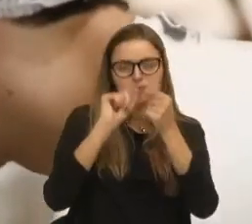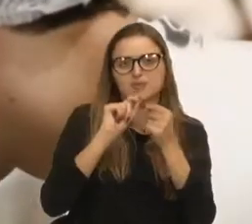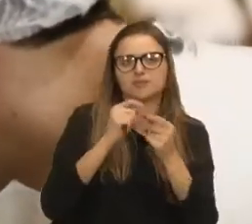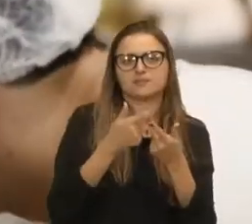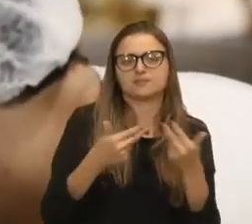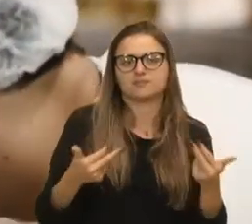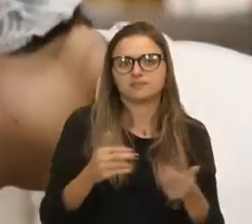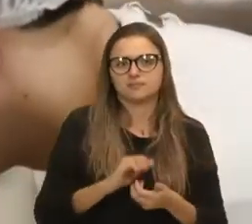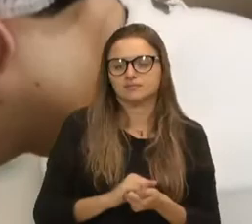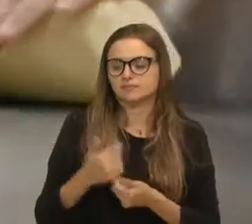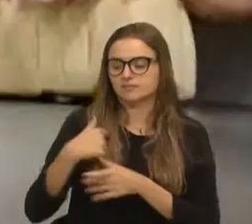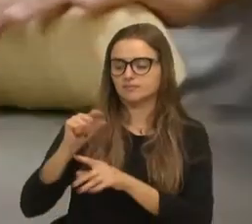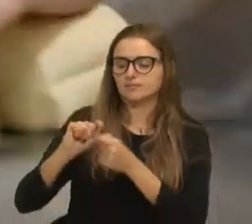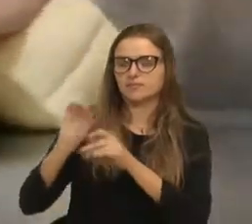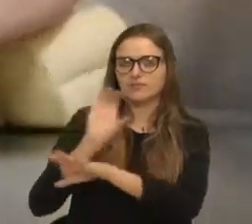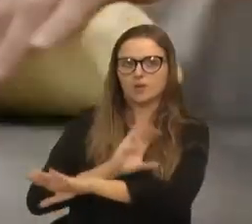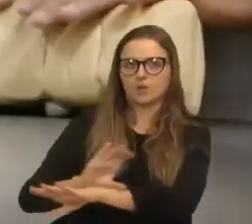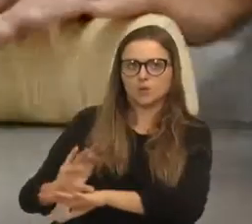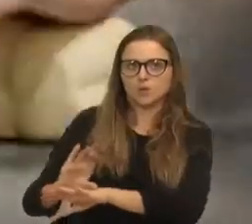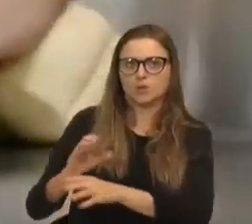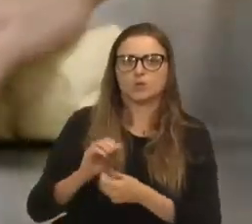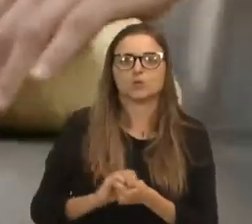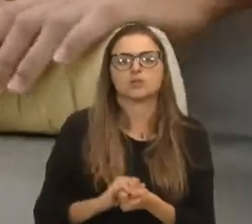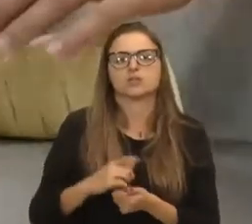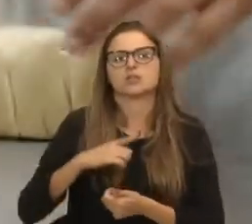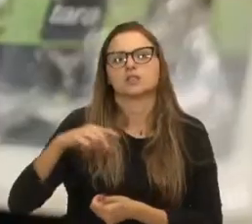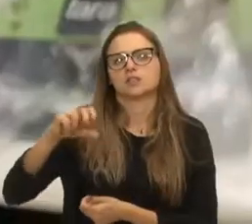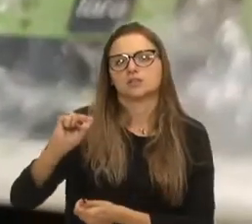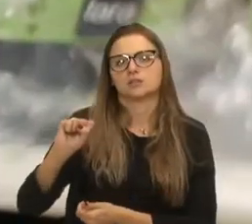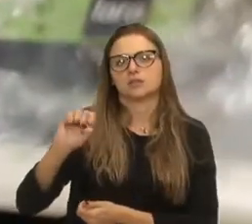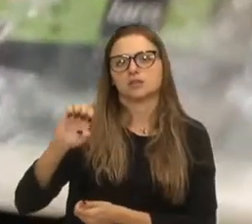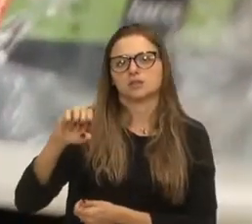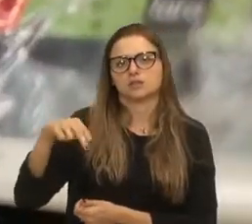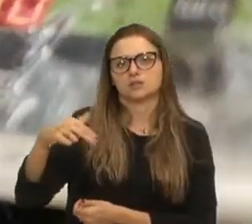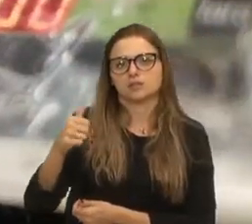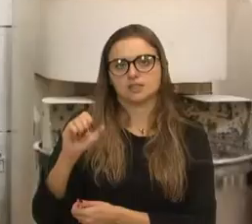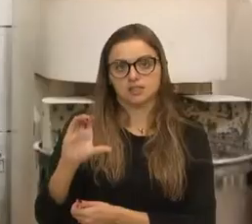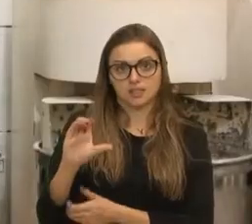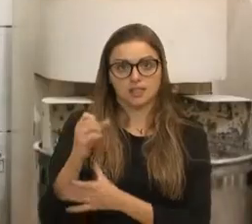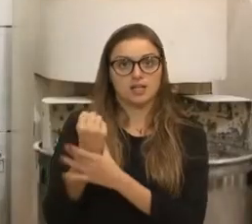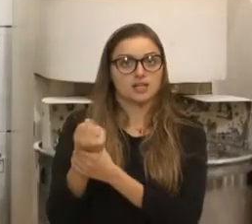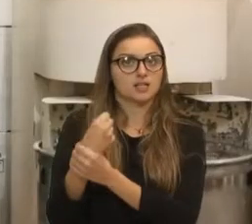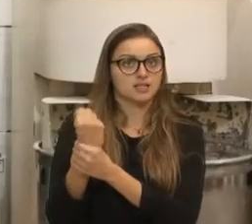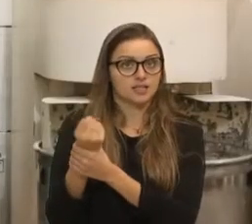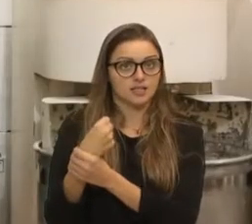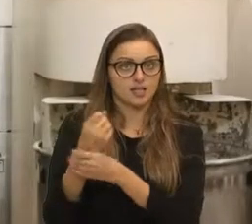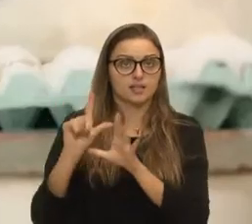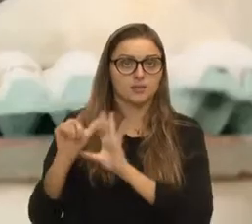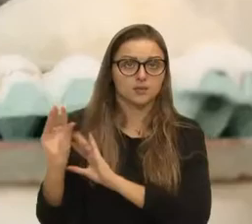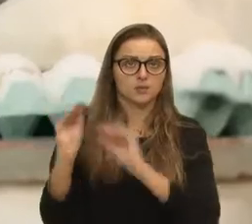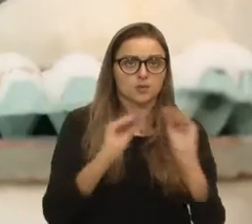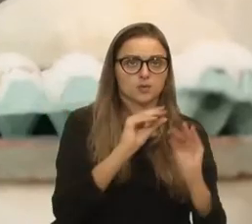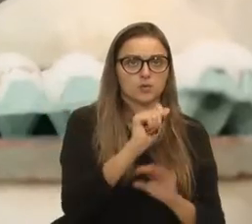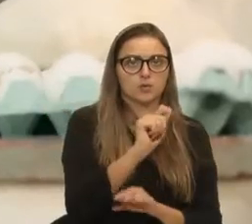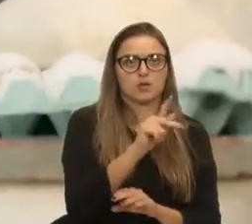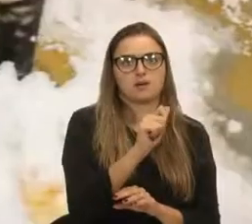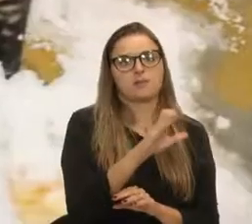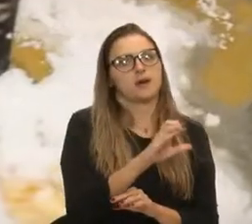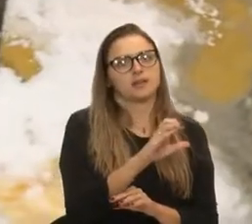A gente está fazendo um curso, oferecido pelo Senac, em parceria com a APAC. Aqui a gente